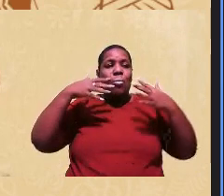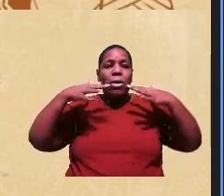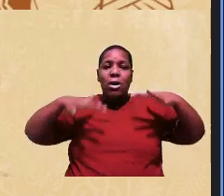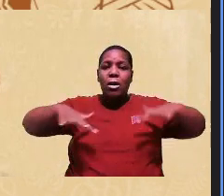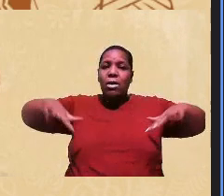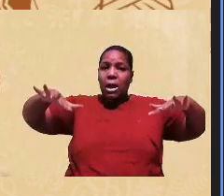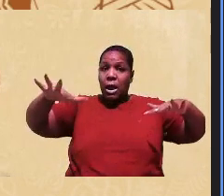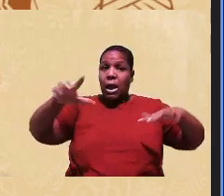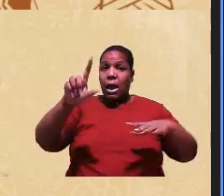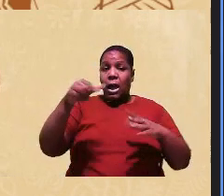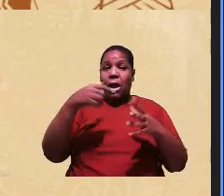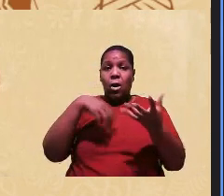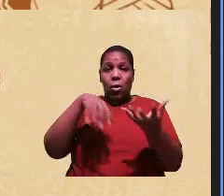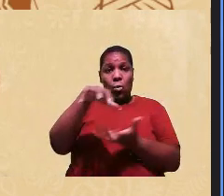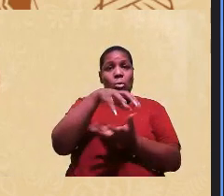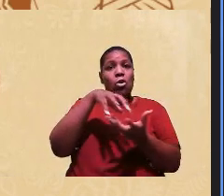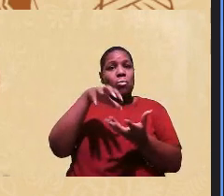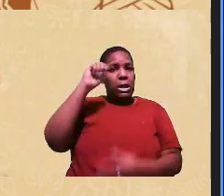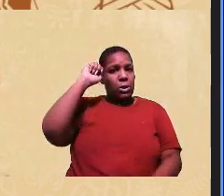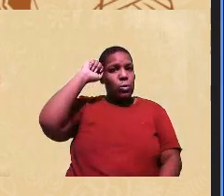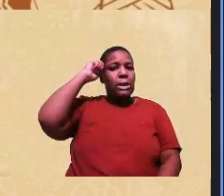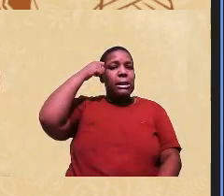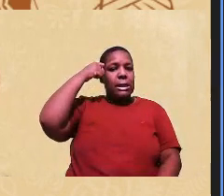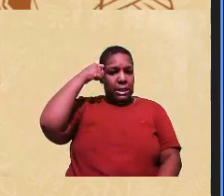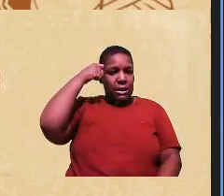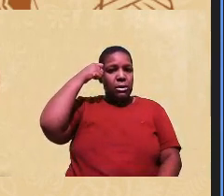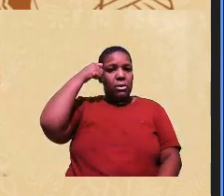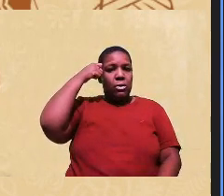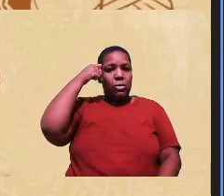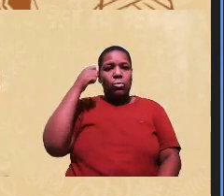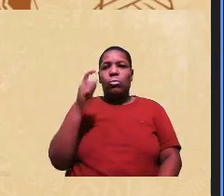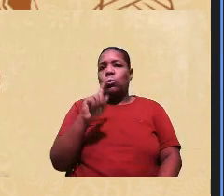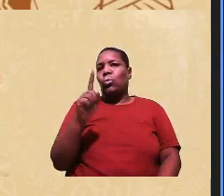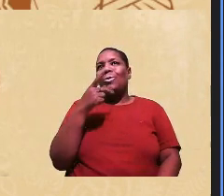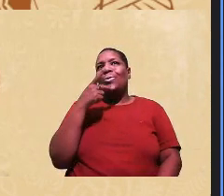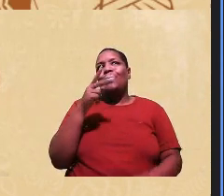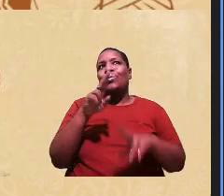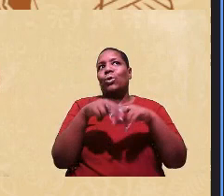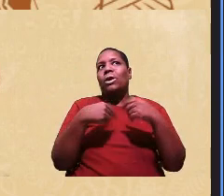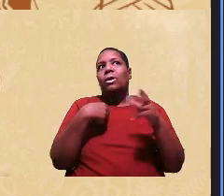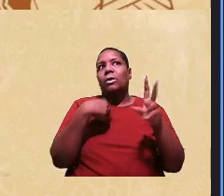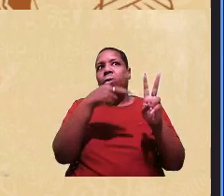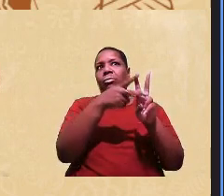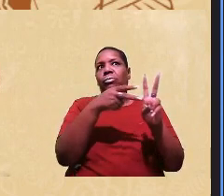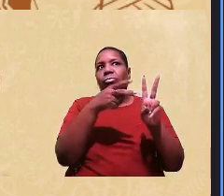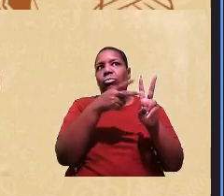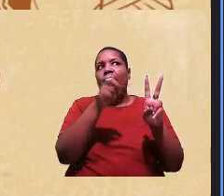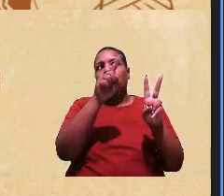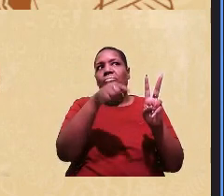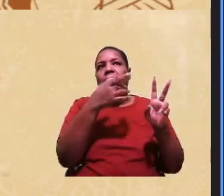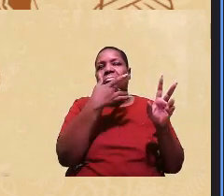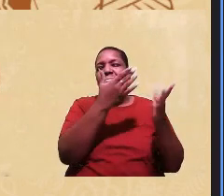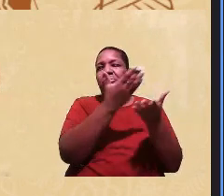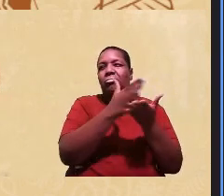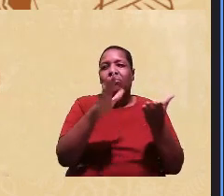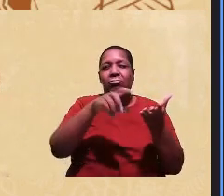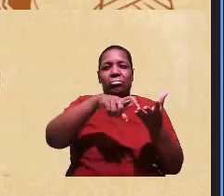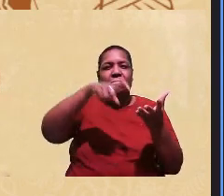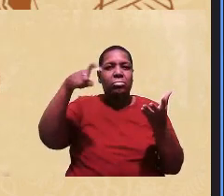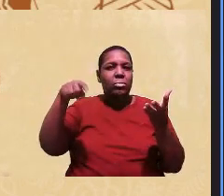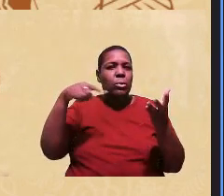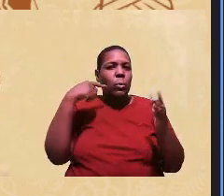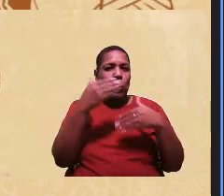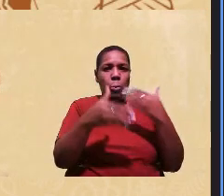dar a partir do movimento negro né e não porque nós populações indígenas nos desimplicamos desse processo